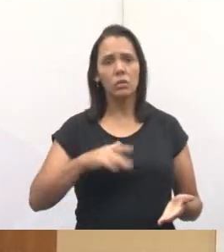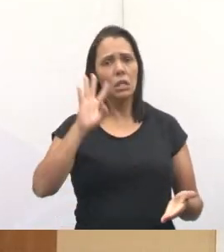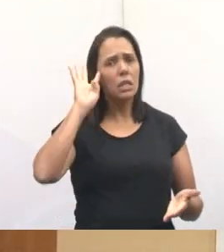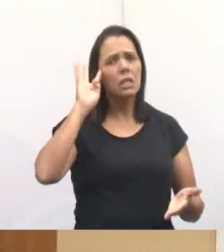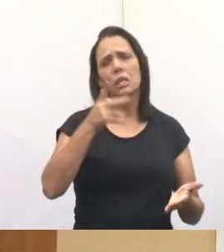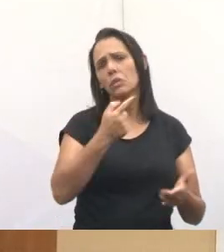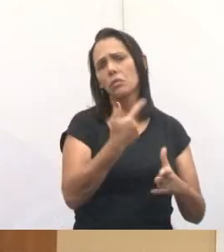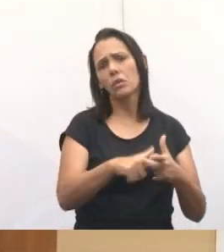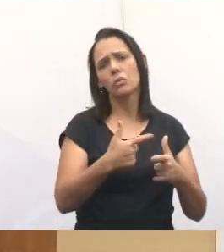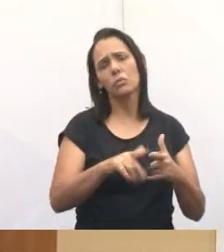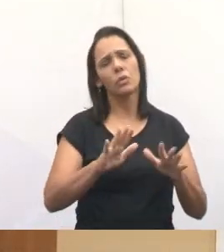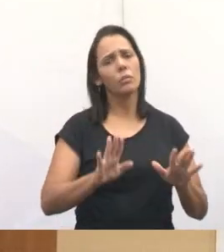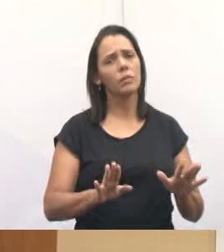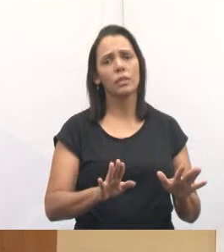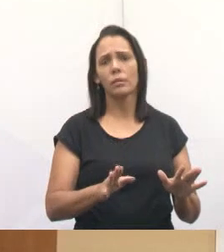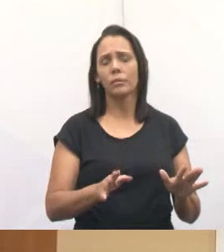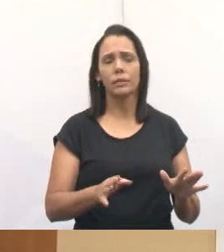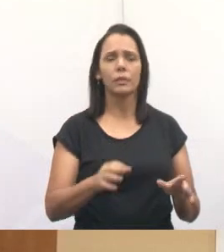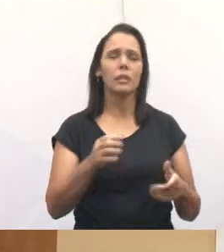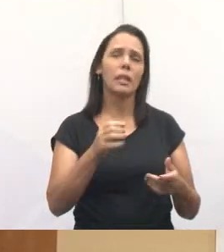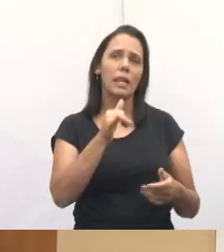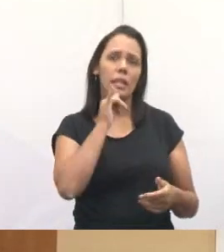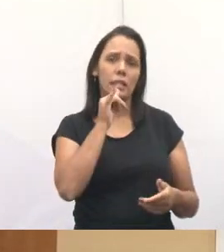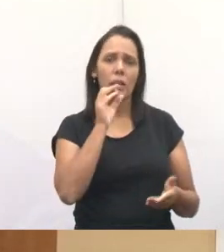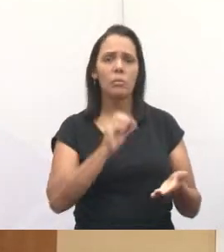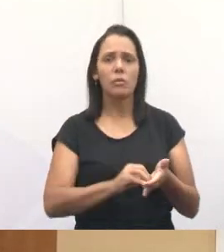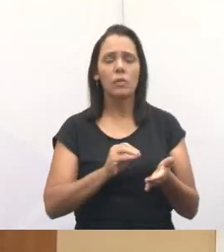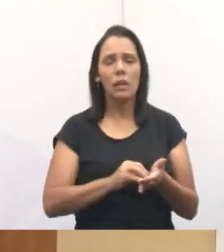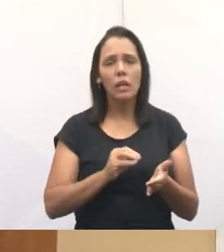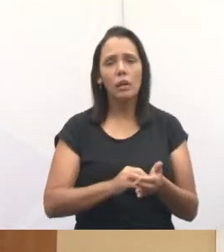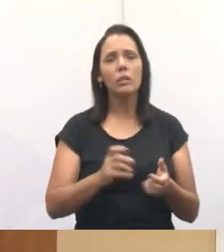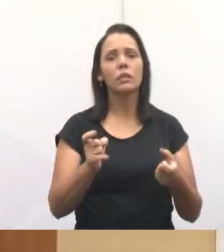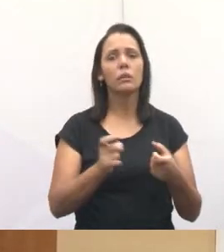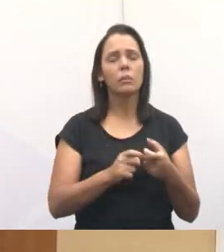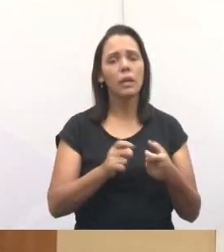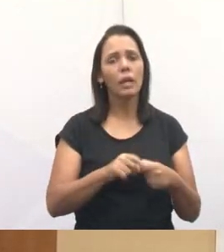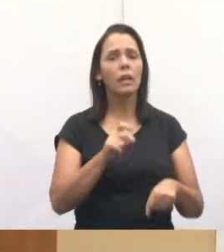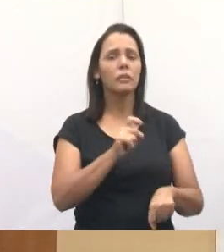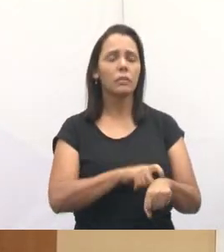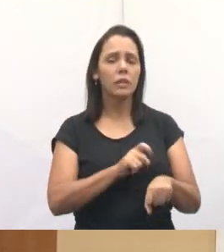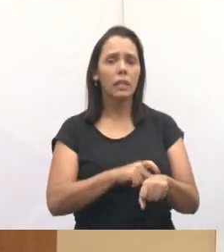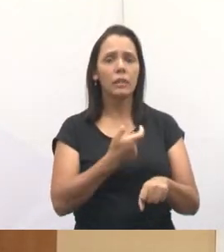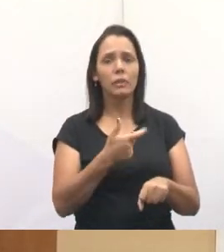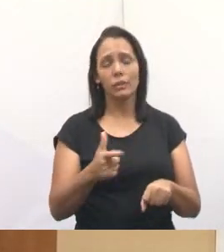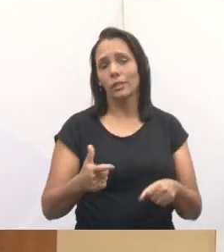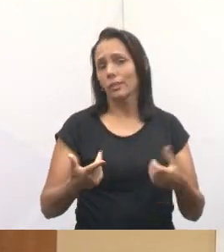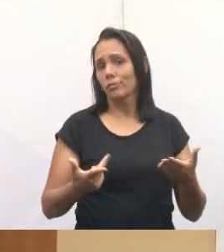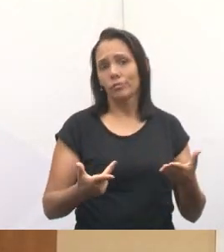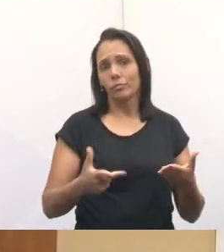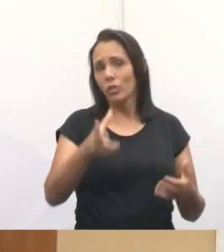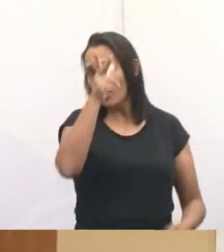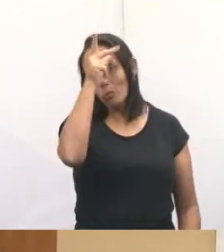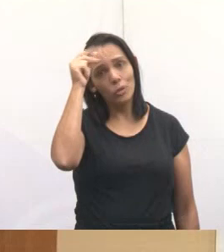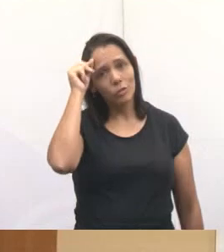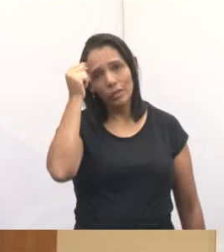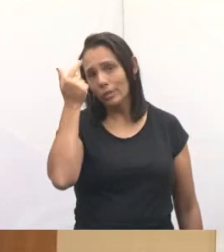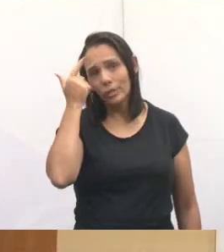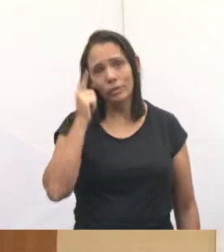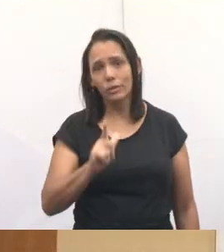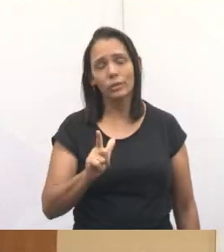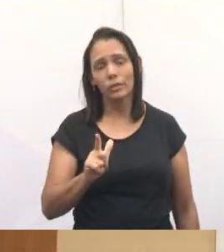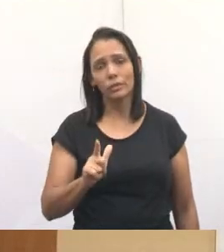resolver todos os problemas. Falta de médico, não ter horário para médico, não é? Nem a prefeitura, nem o prefeito, às consegue